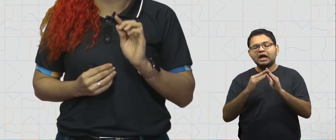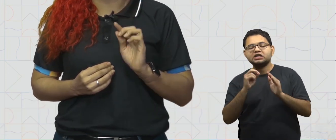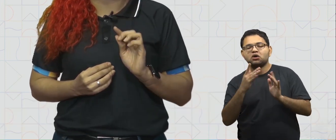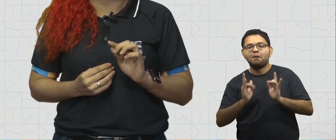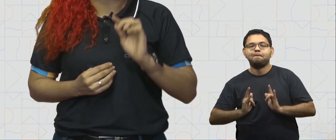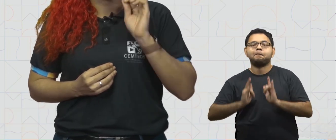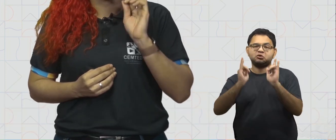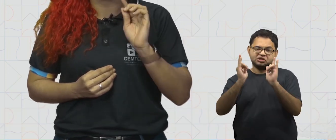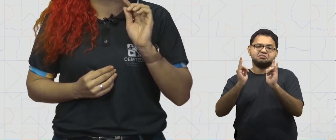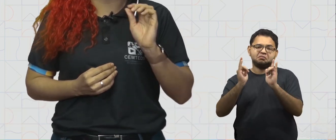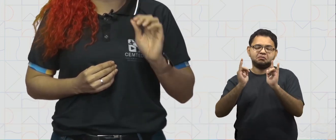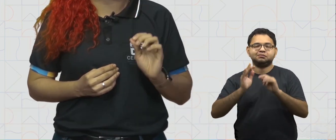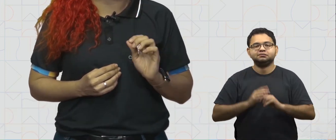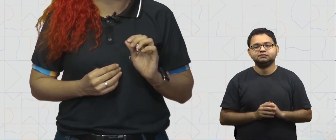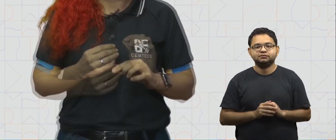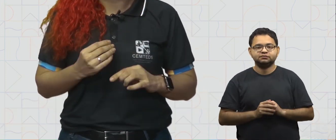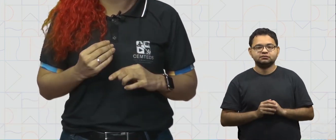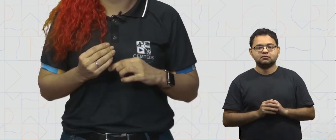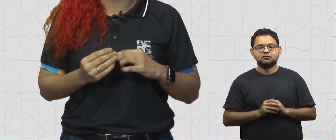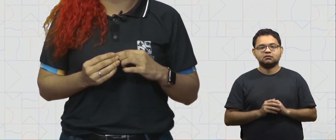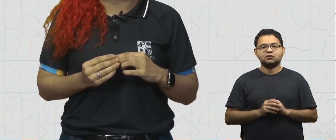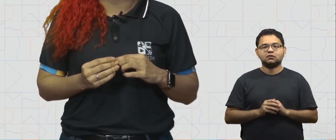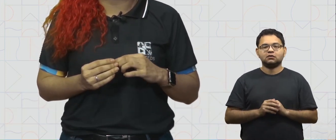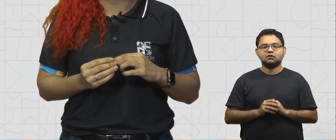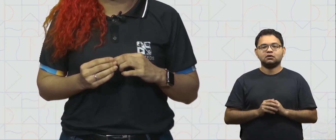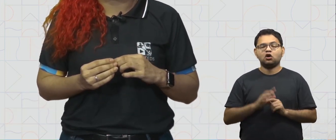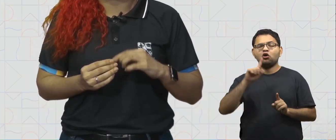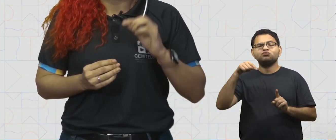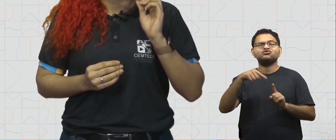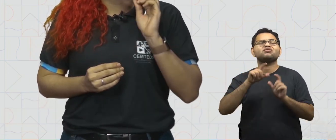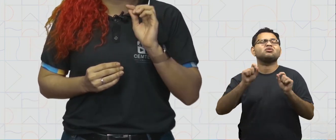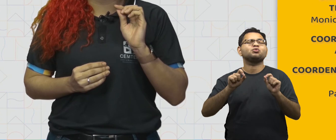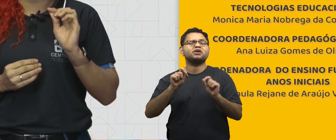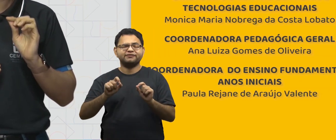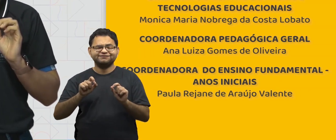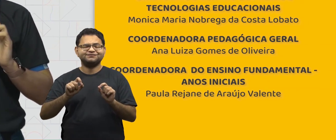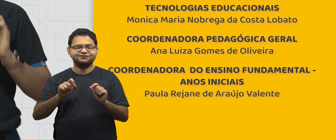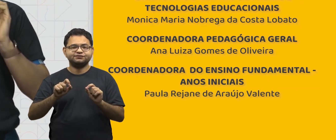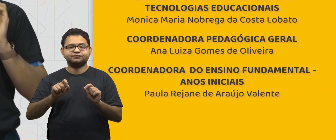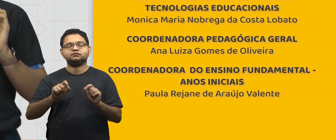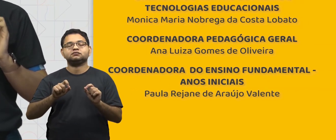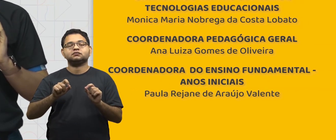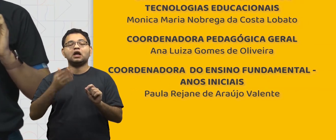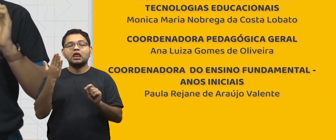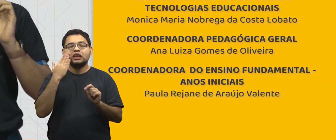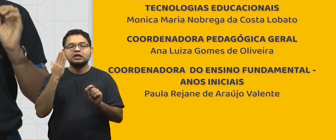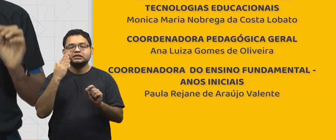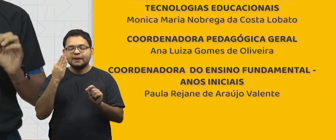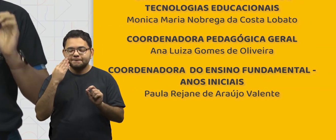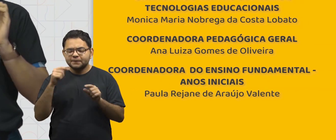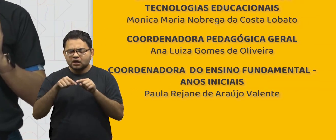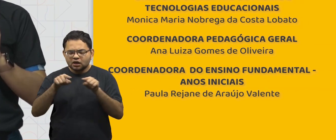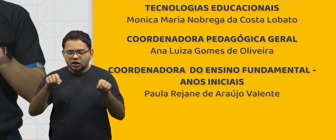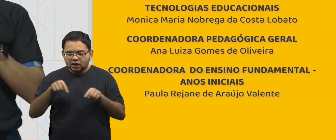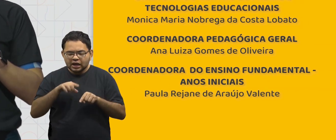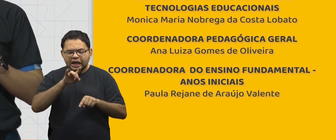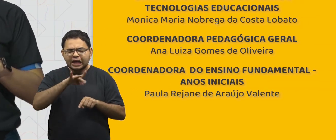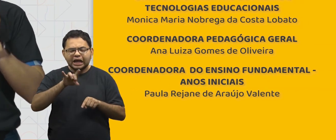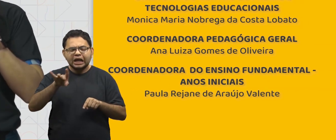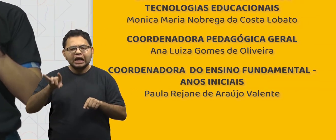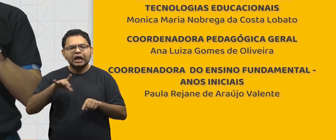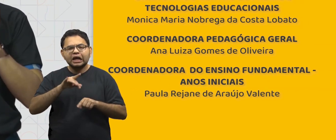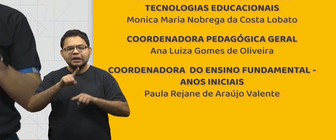construção ou projeto. elas servem para definir onde se localiza cada